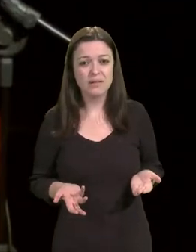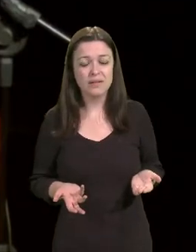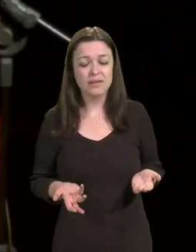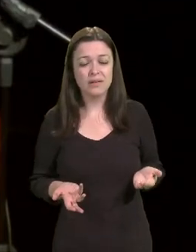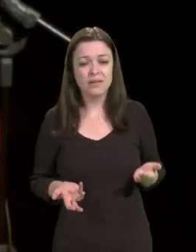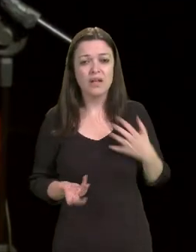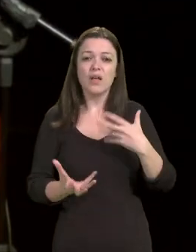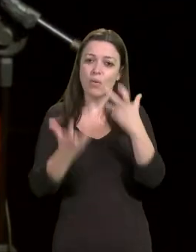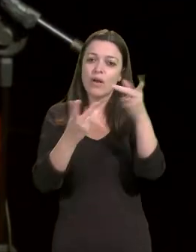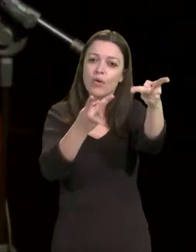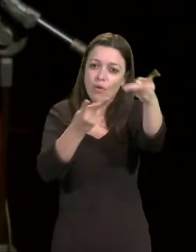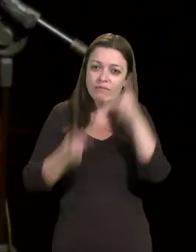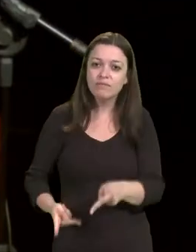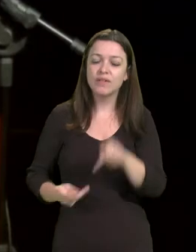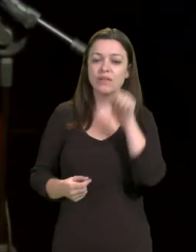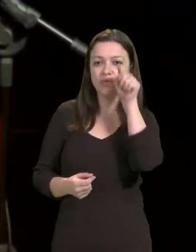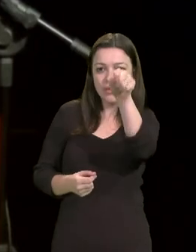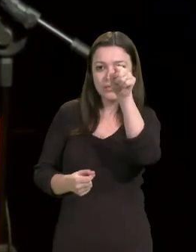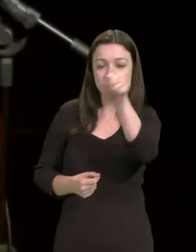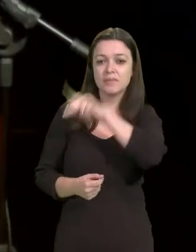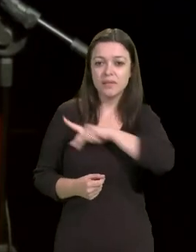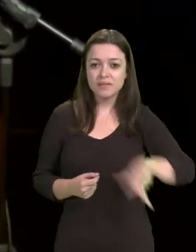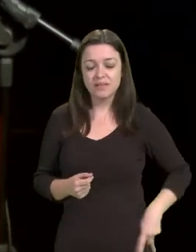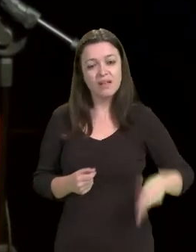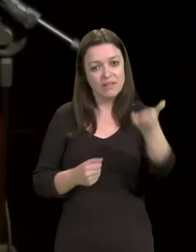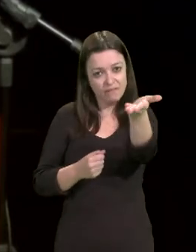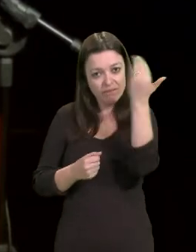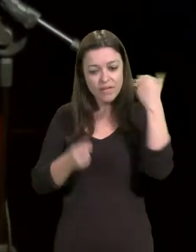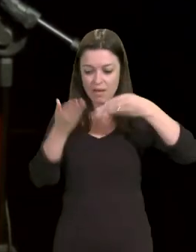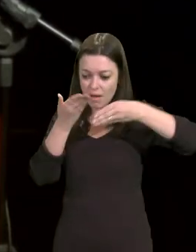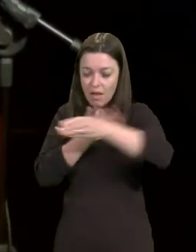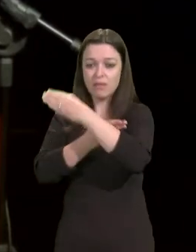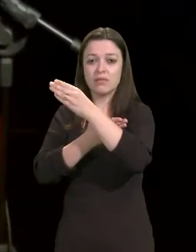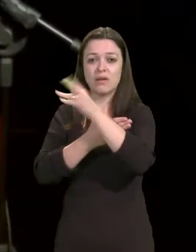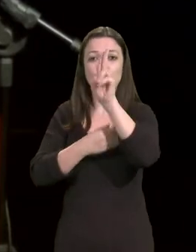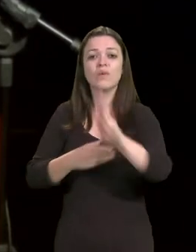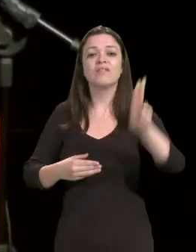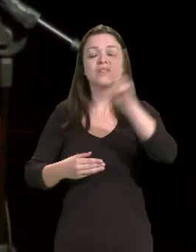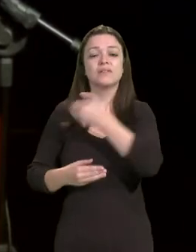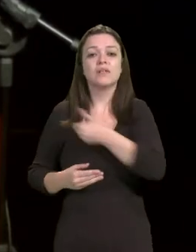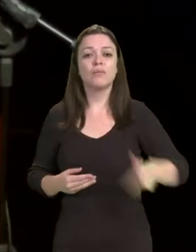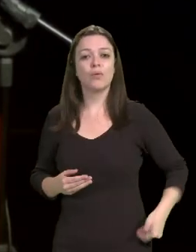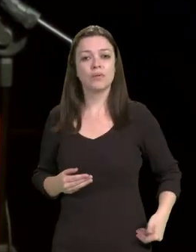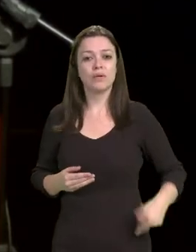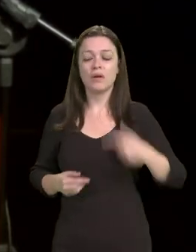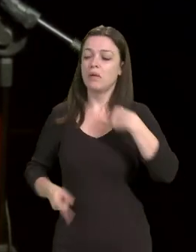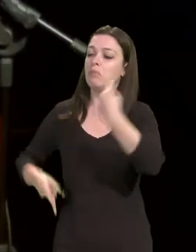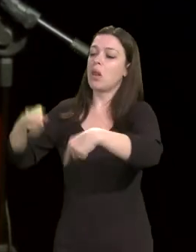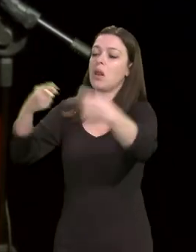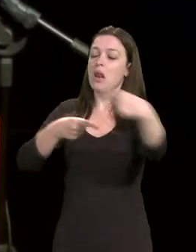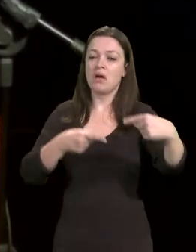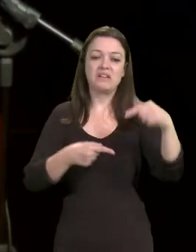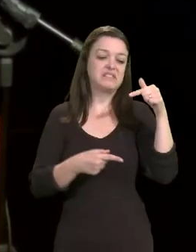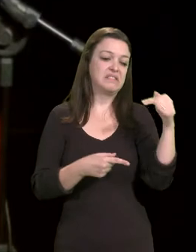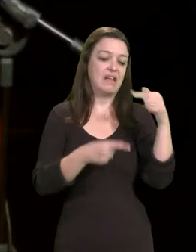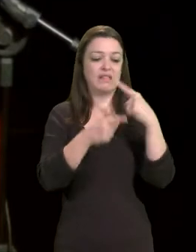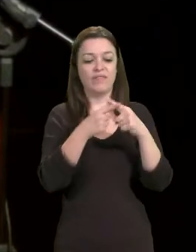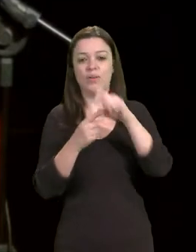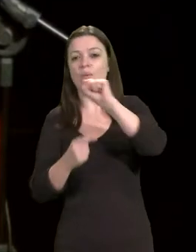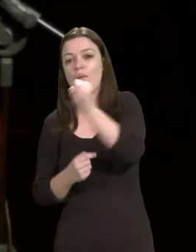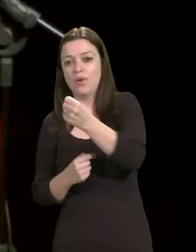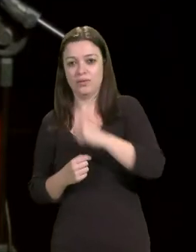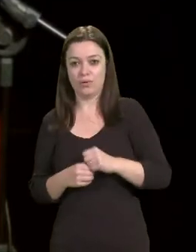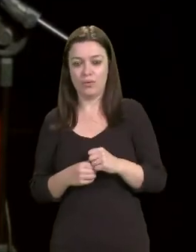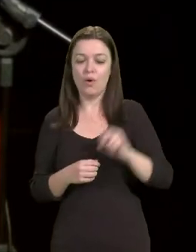a vir até uma universidade pública para que debata não sobre 7x8 ou